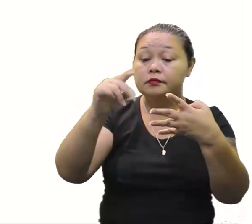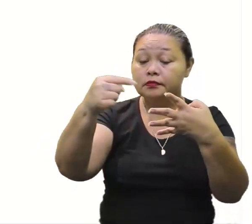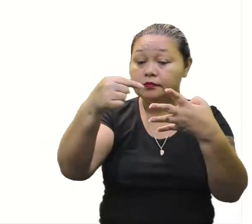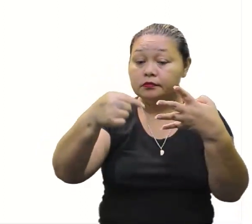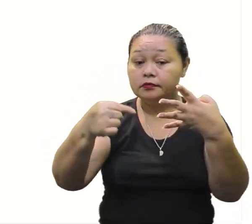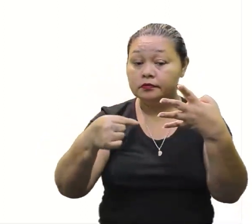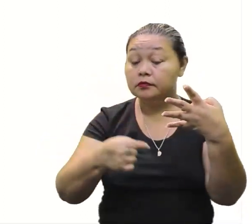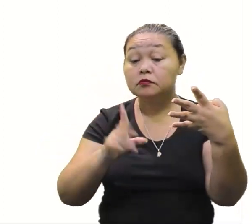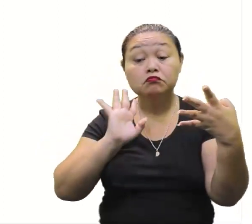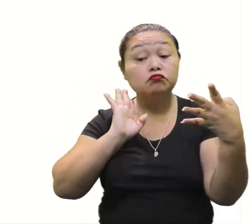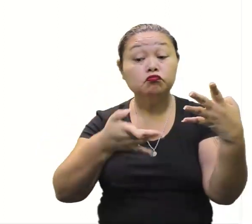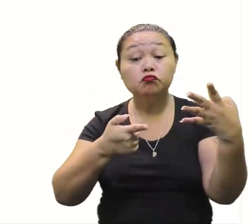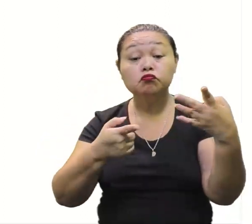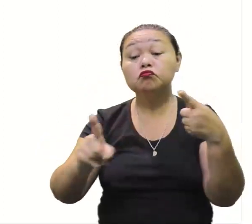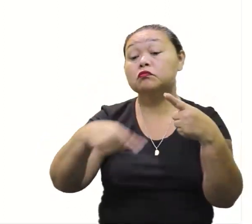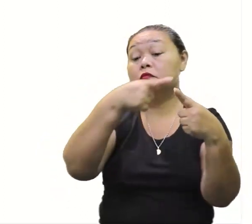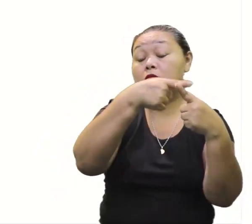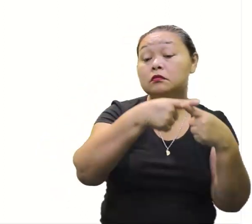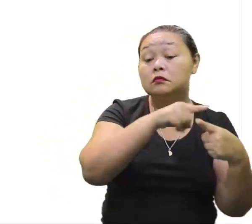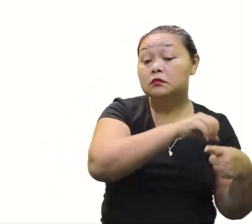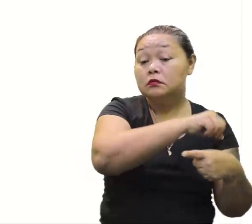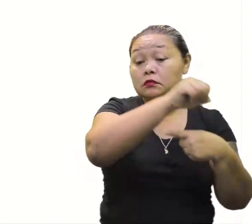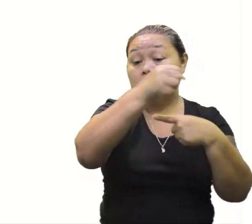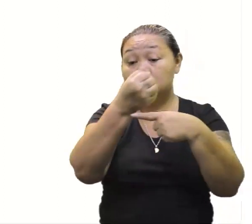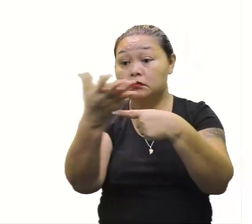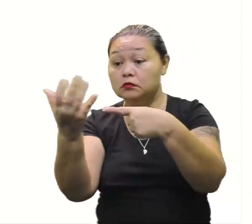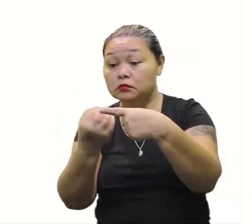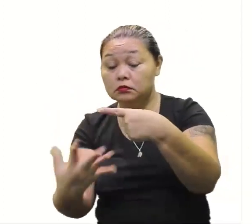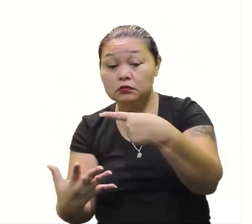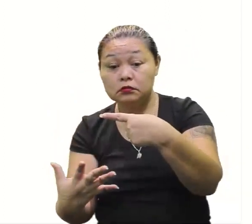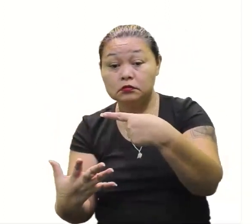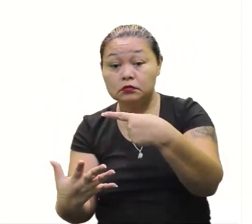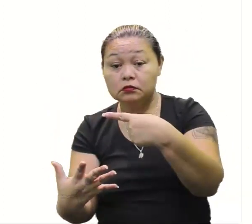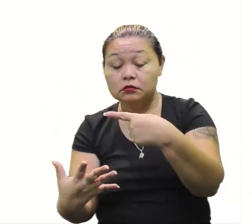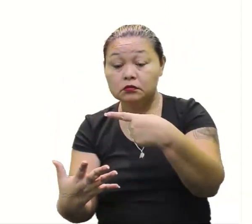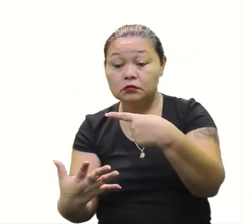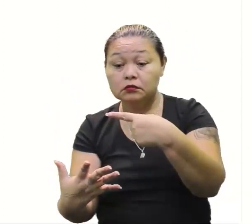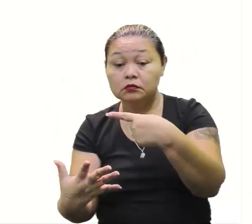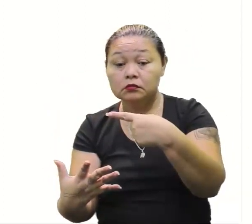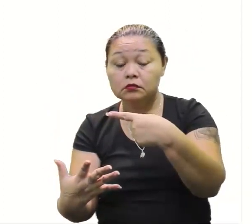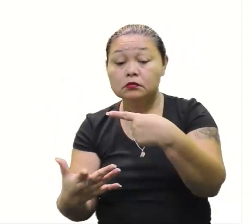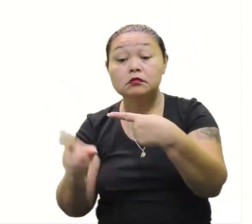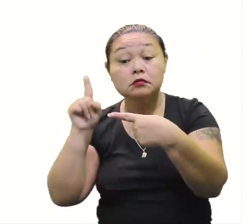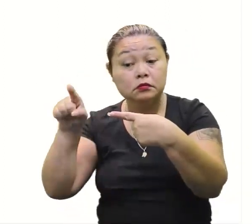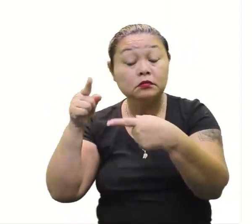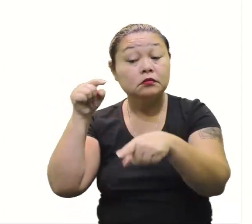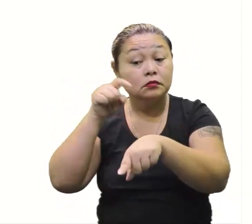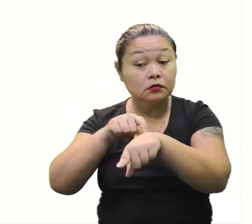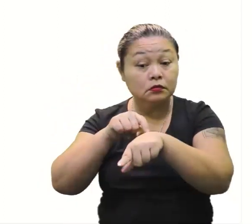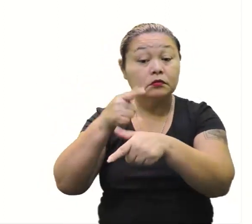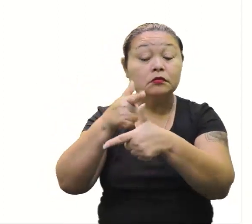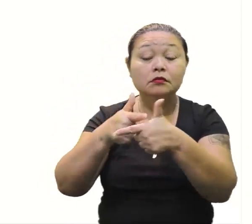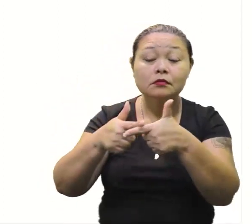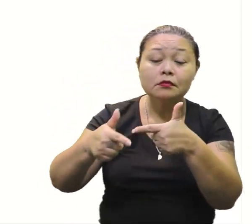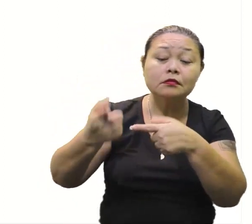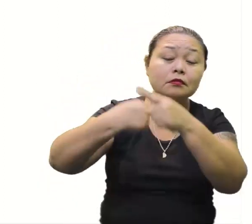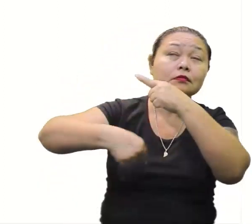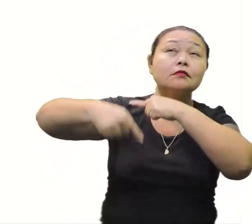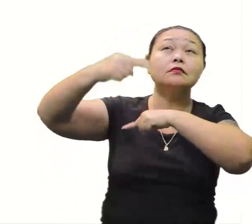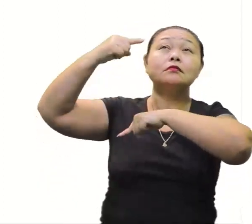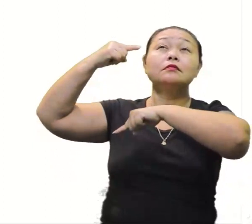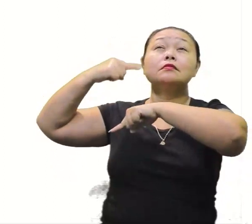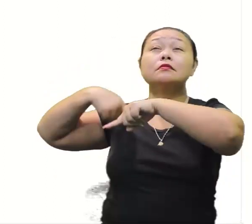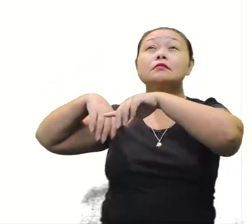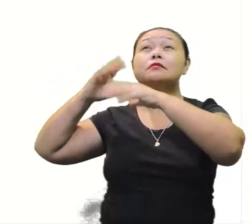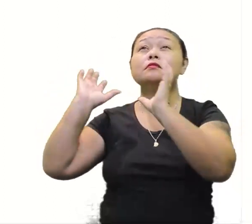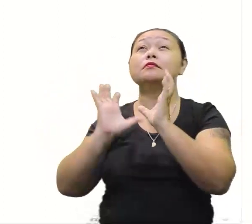nosso passo a passo, que já está multiplicando, vai passar dividindo. Olha aí. E nessa hora de dividir, você volta lá na aula